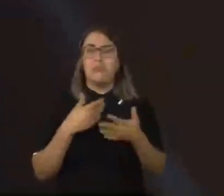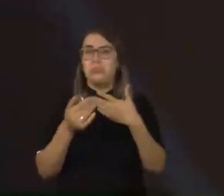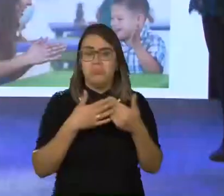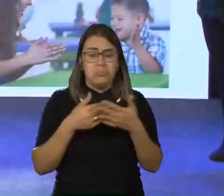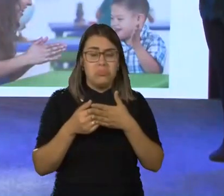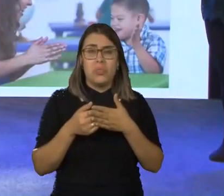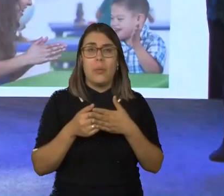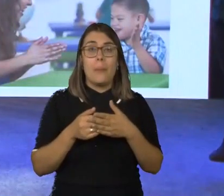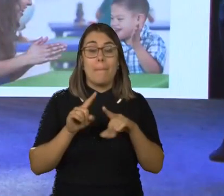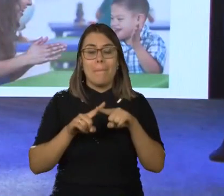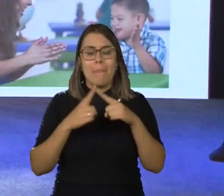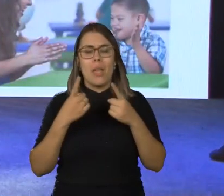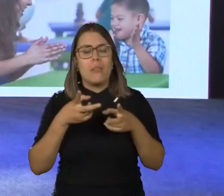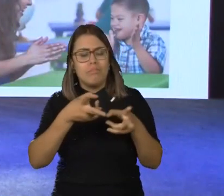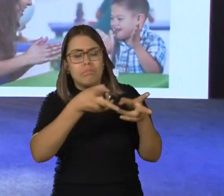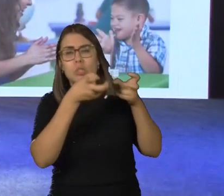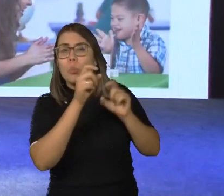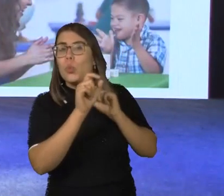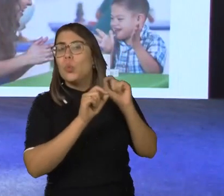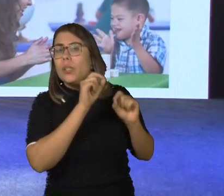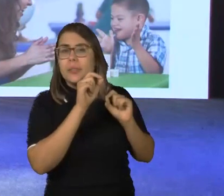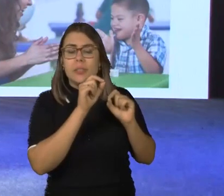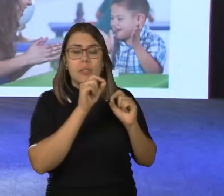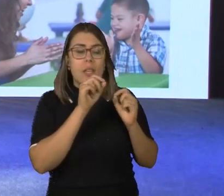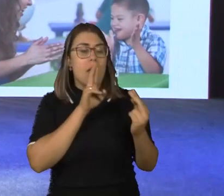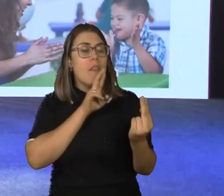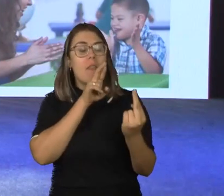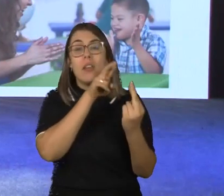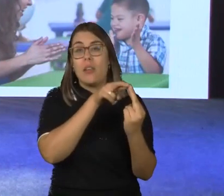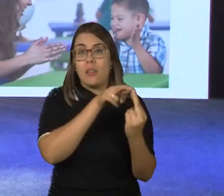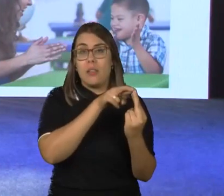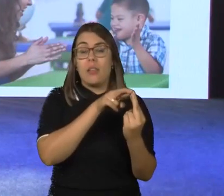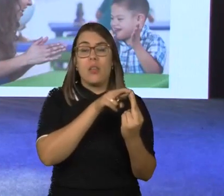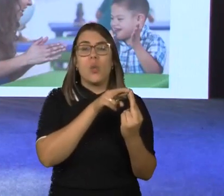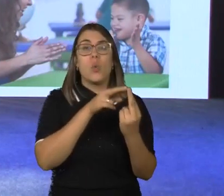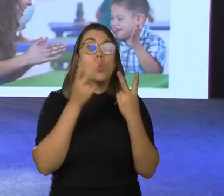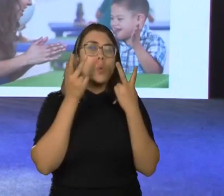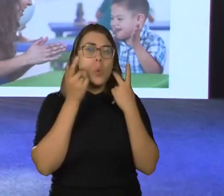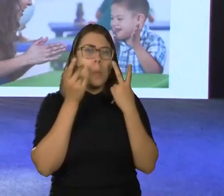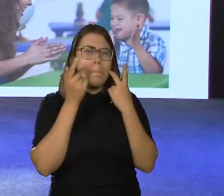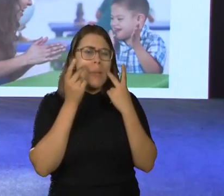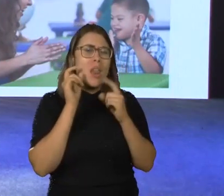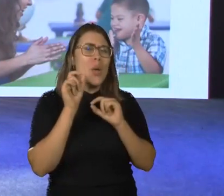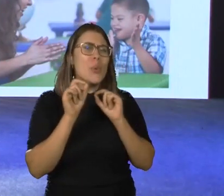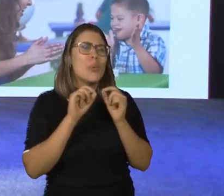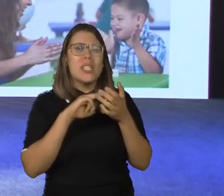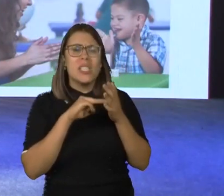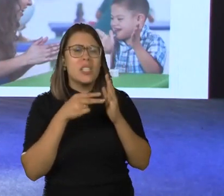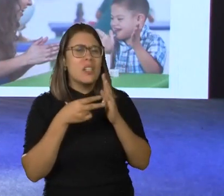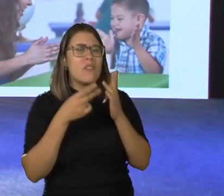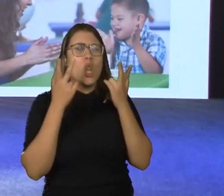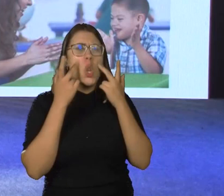E aqui a gente se atenta. Então, ter referências de normalidade. Quando eu falo aqui normalidade, eu